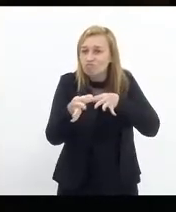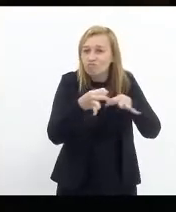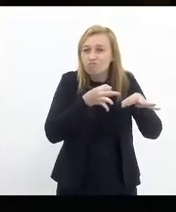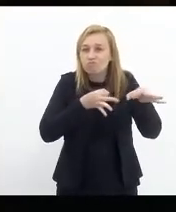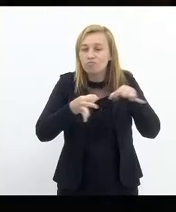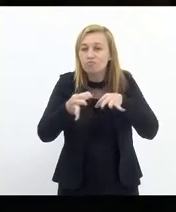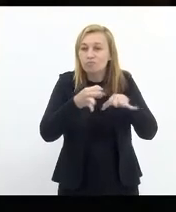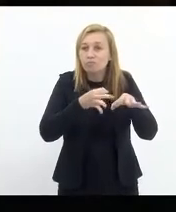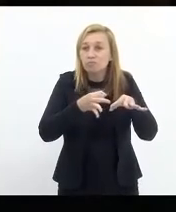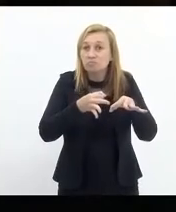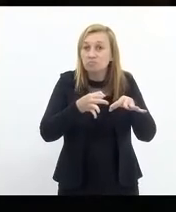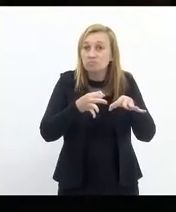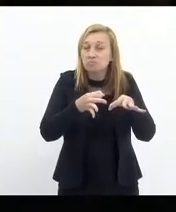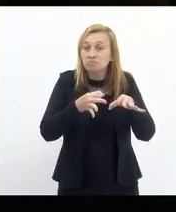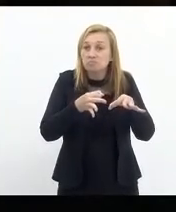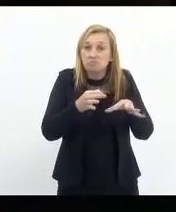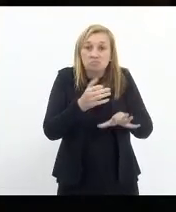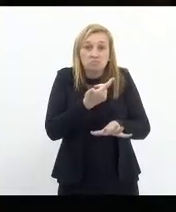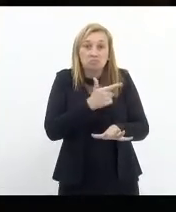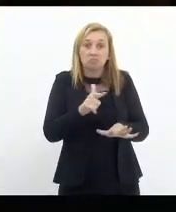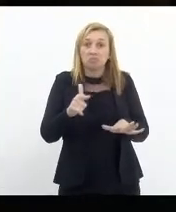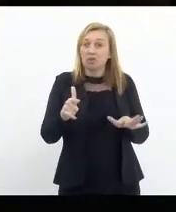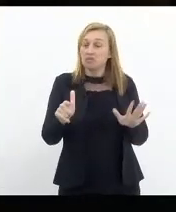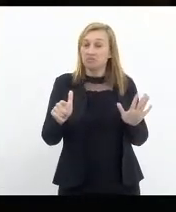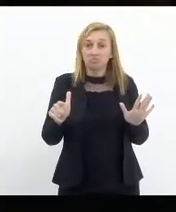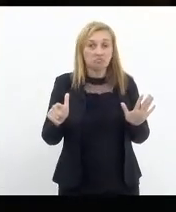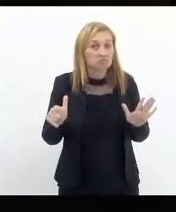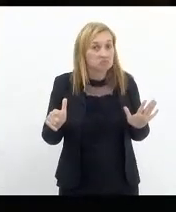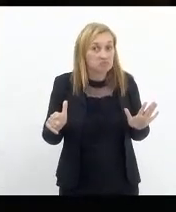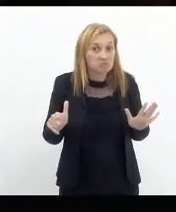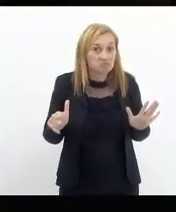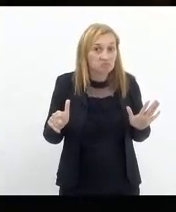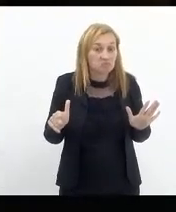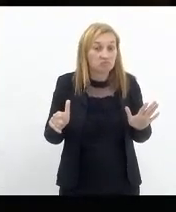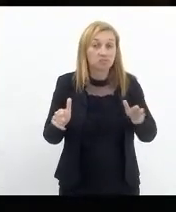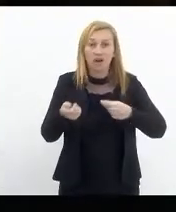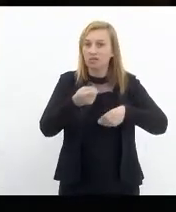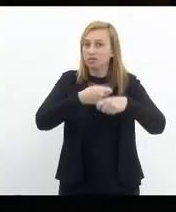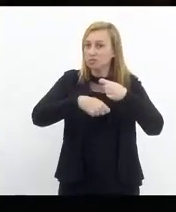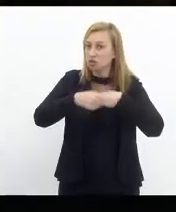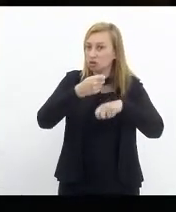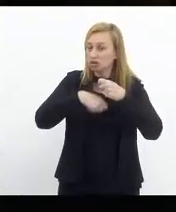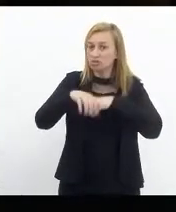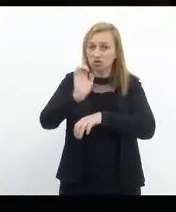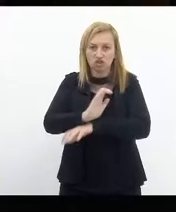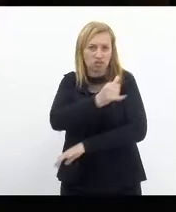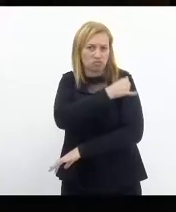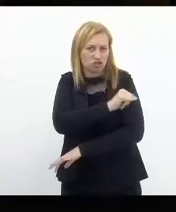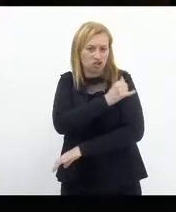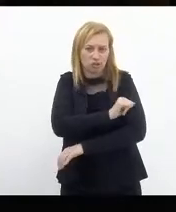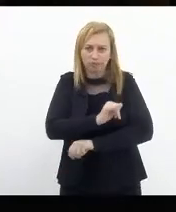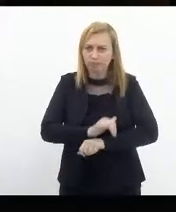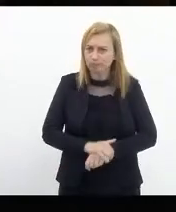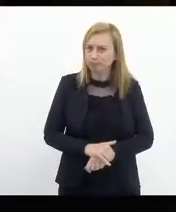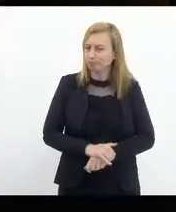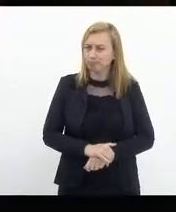que não existe na administração do Estado do Rio de Janeiro.